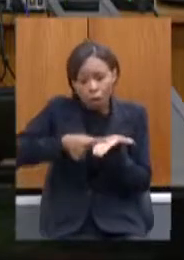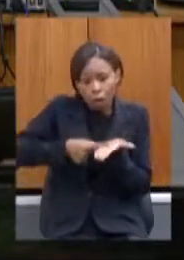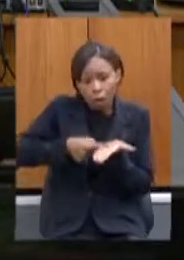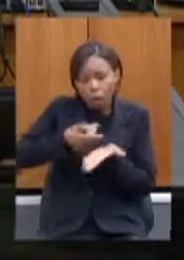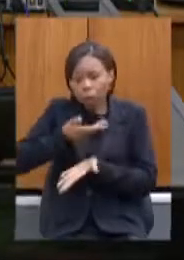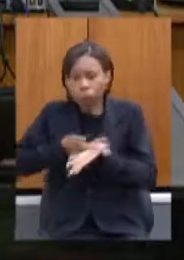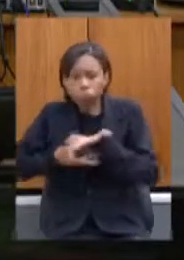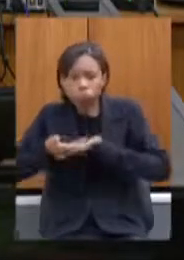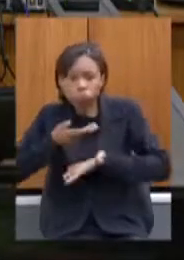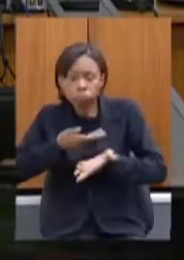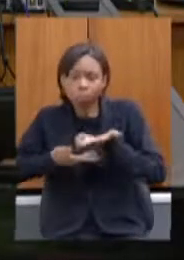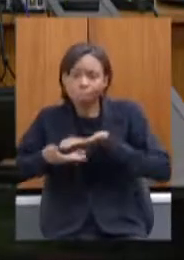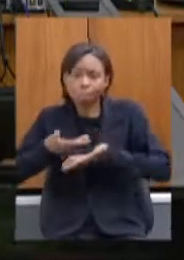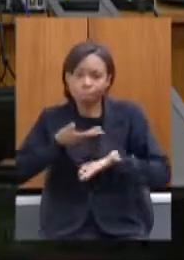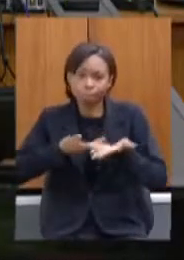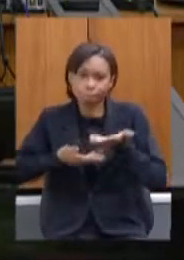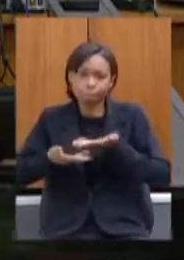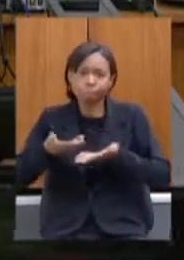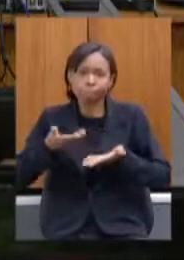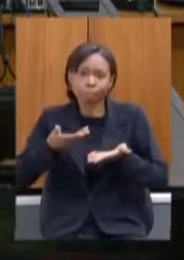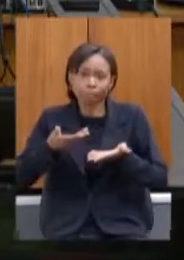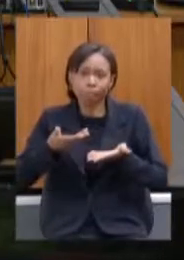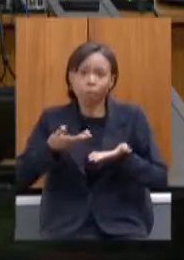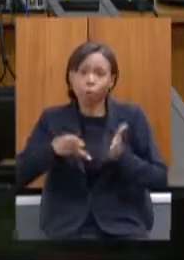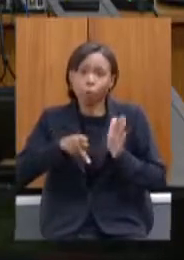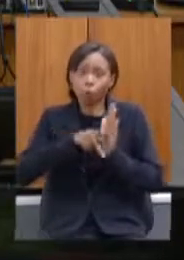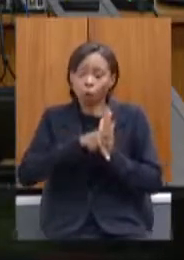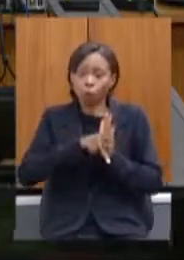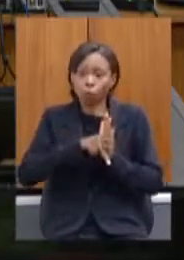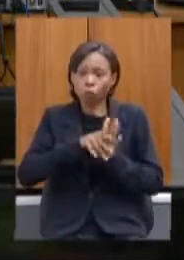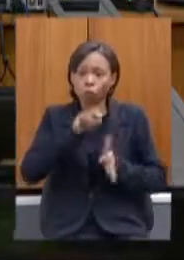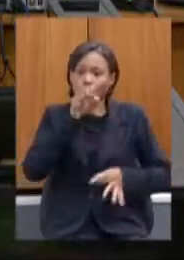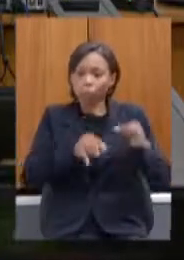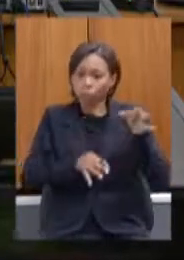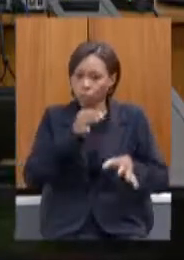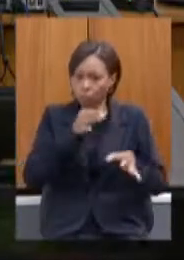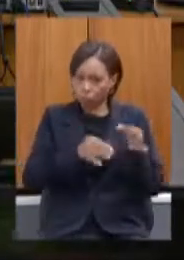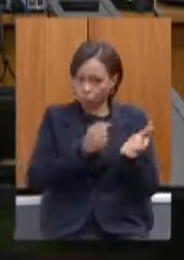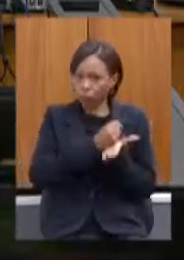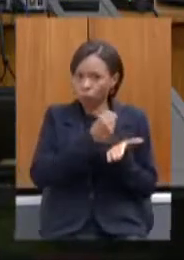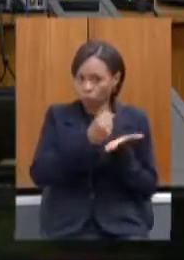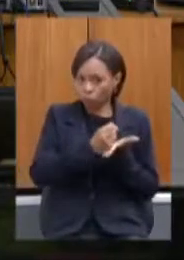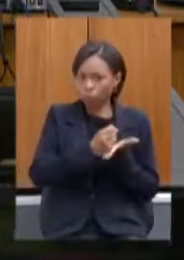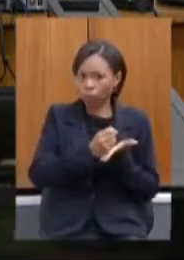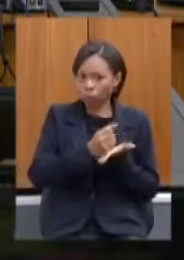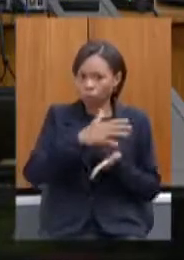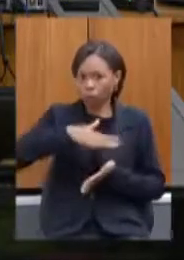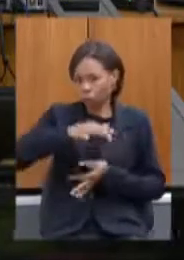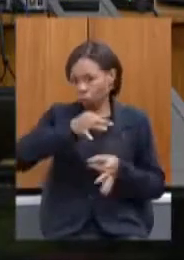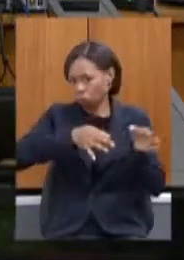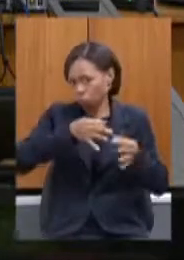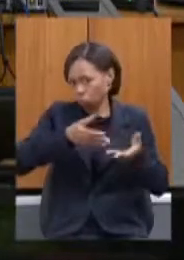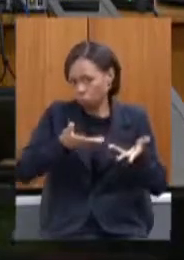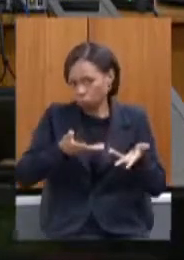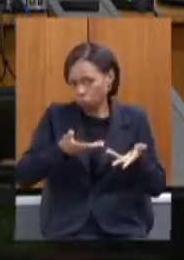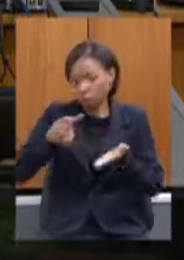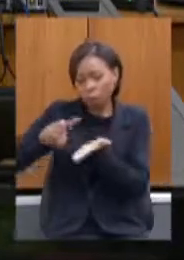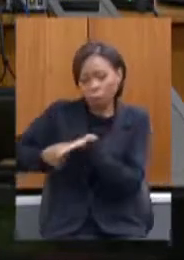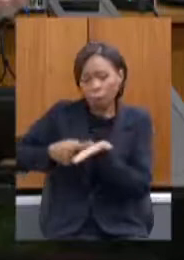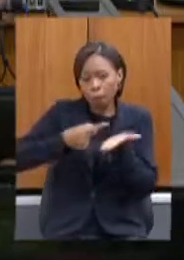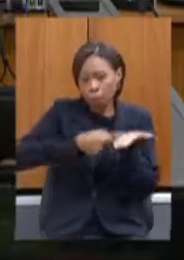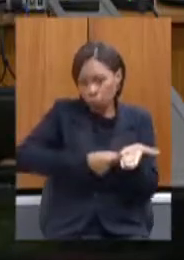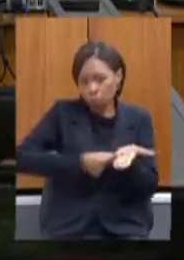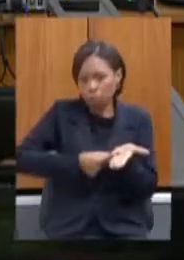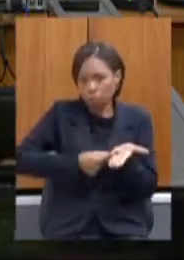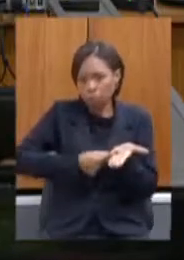intermediado pelo tribunal de justiça ou pela justiça um acordo entre as duas partes a Vale tem